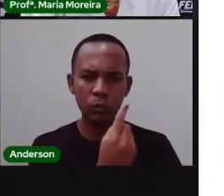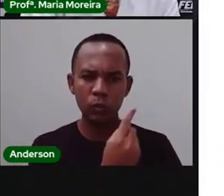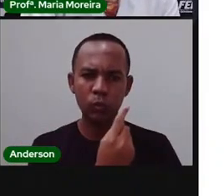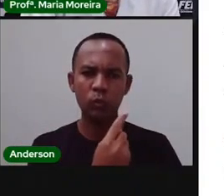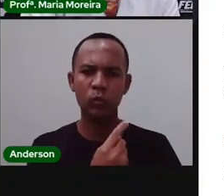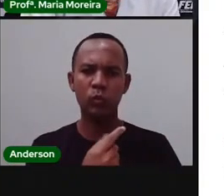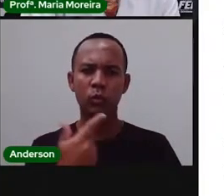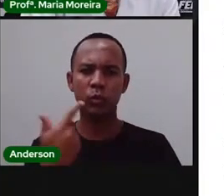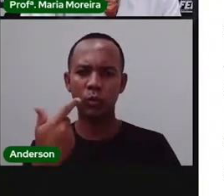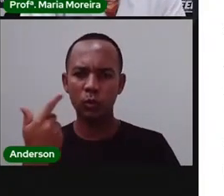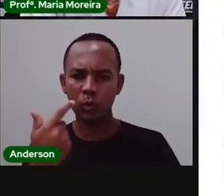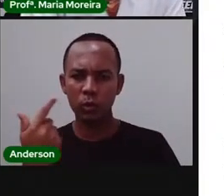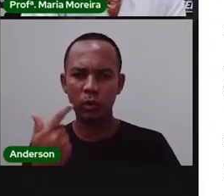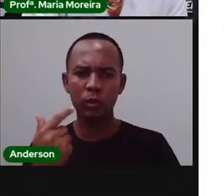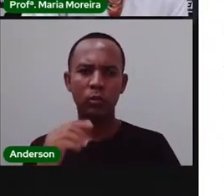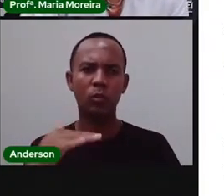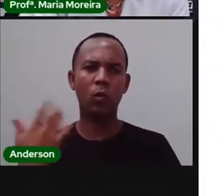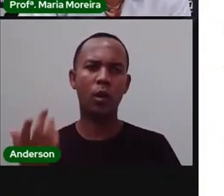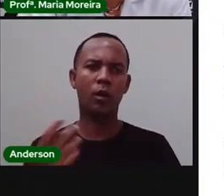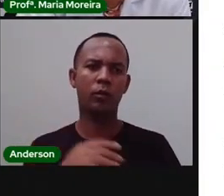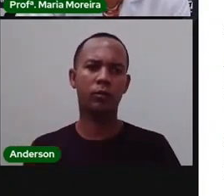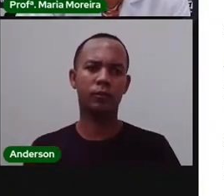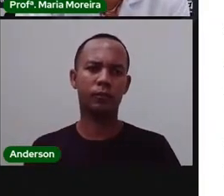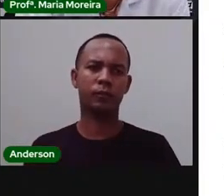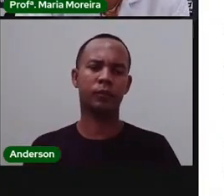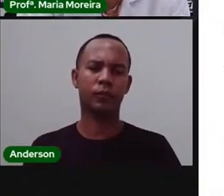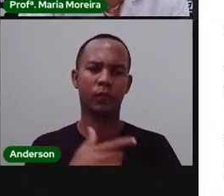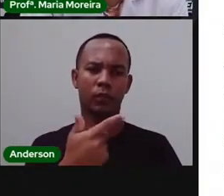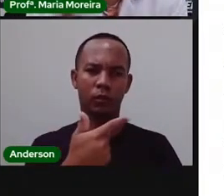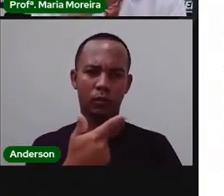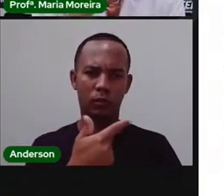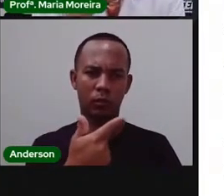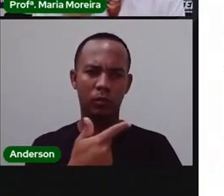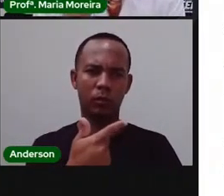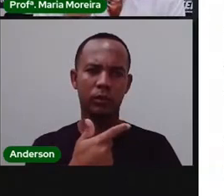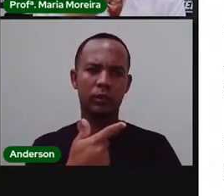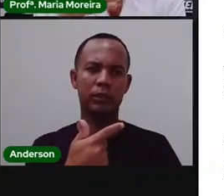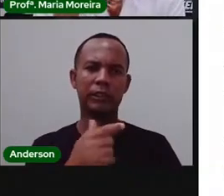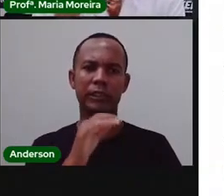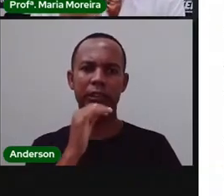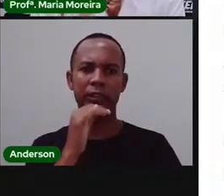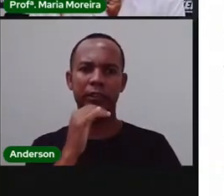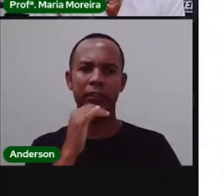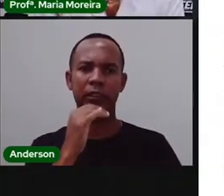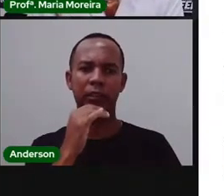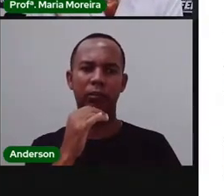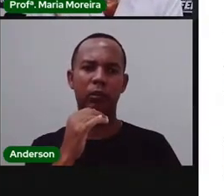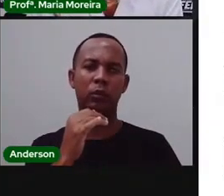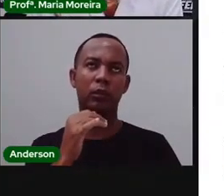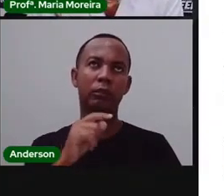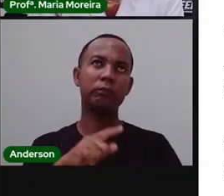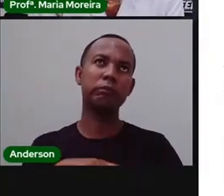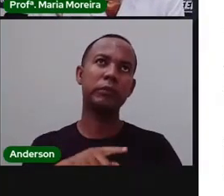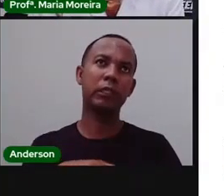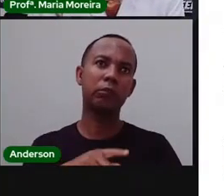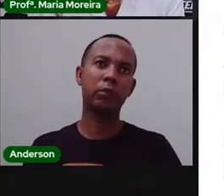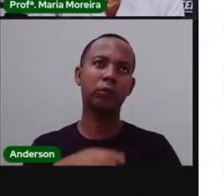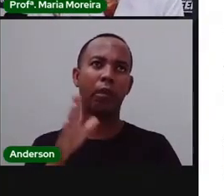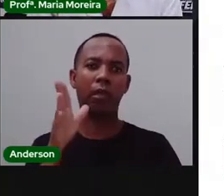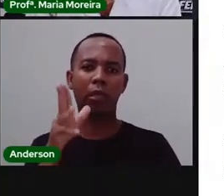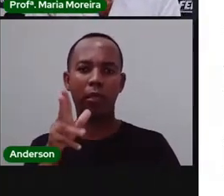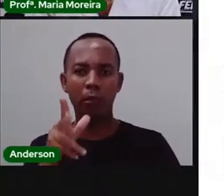fotografada A imagem Dois Questão dois Quanto tempo levou Para que essas mudanças Acontecessem?